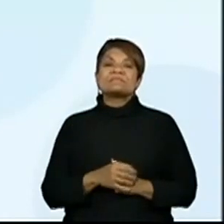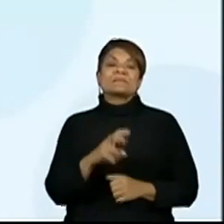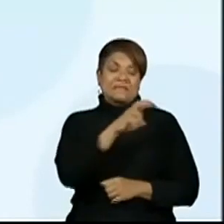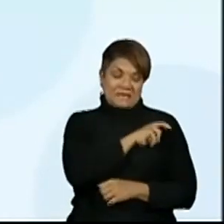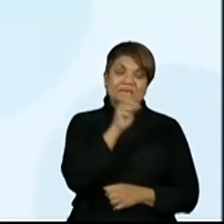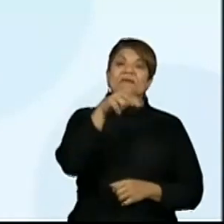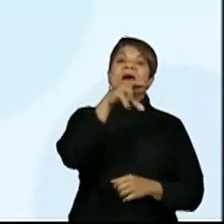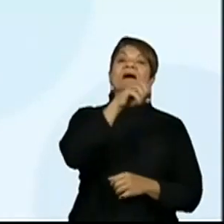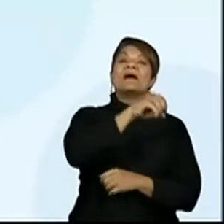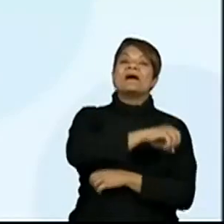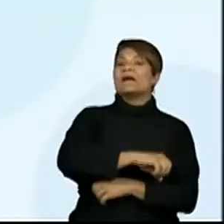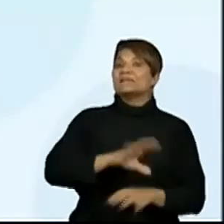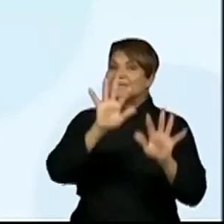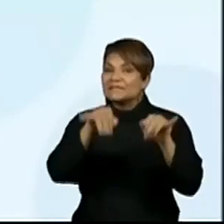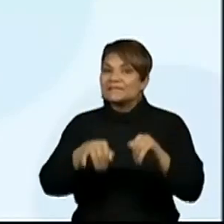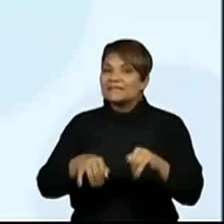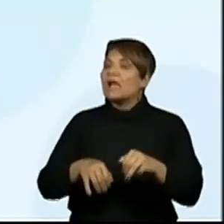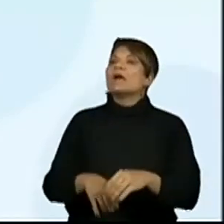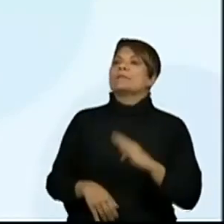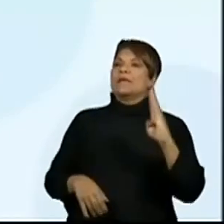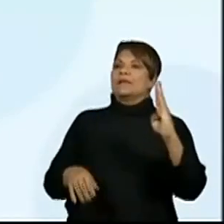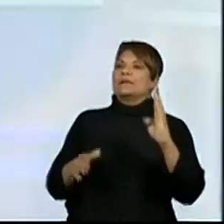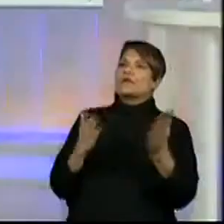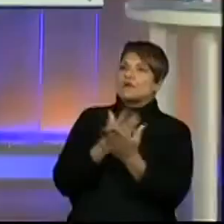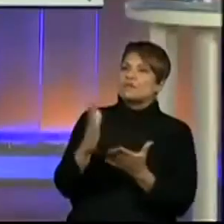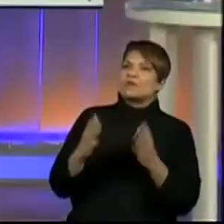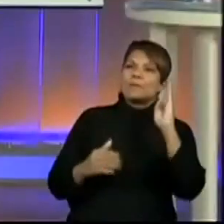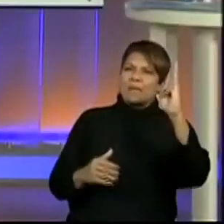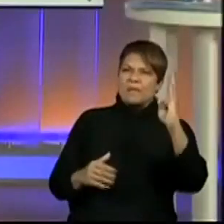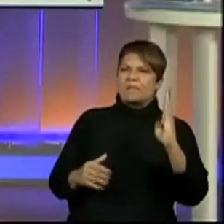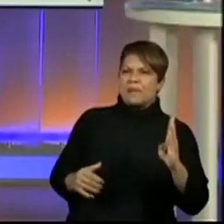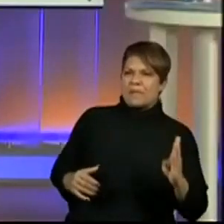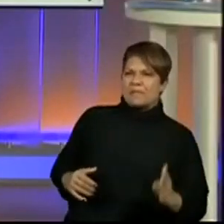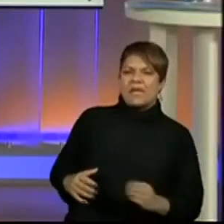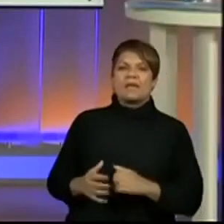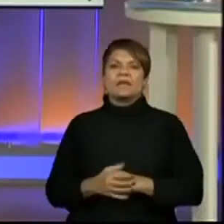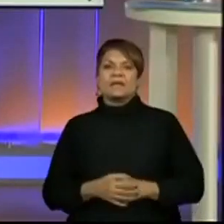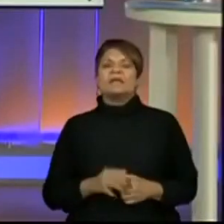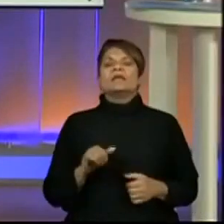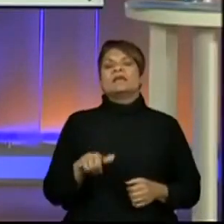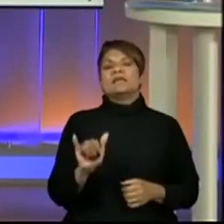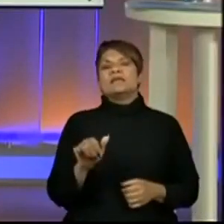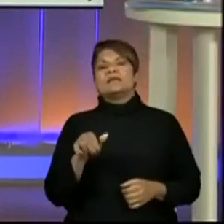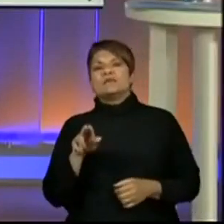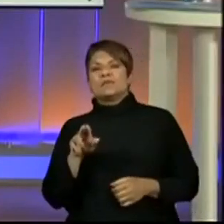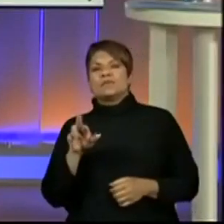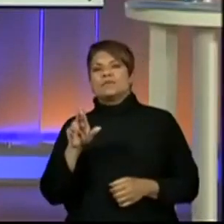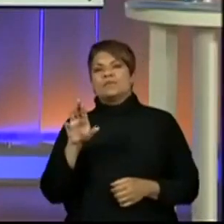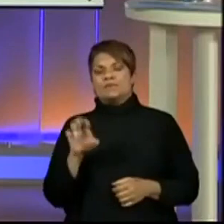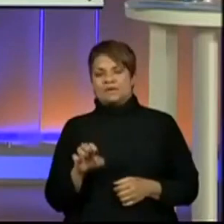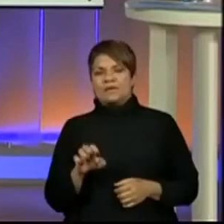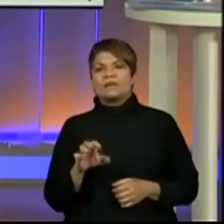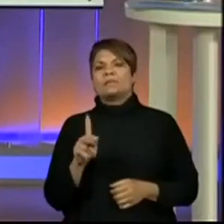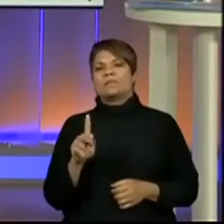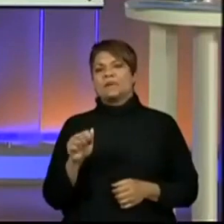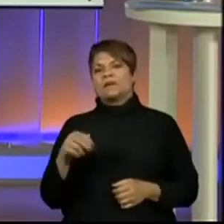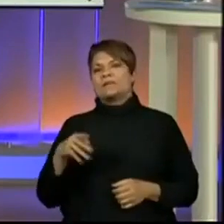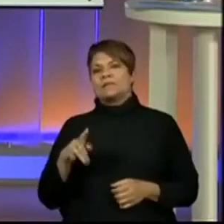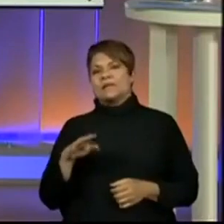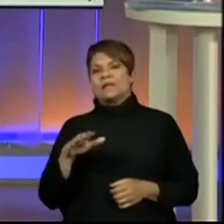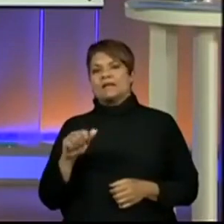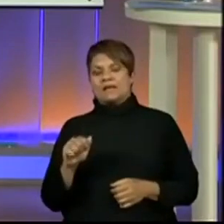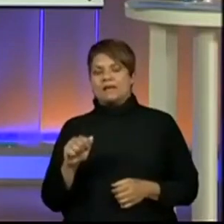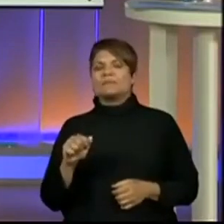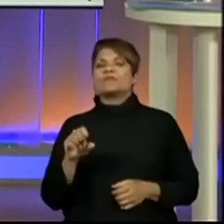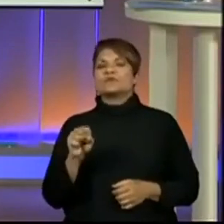ano. Para finalizar. B. Já começaram. B, B, B. Yuri, Cristina, Davi, Pâmela, Sofia,